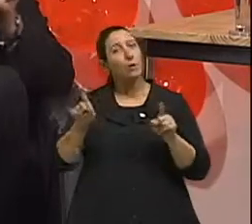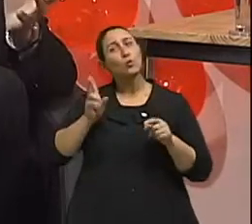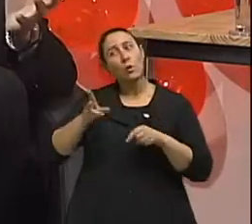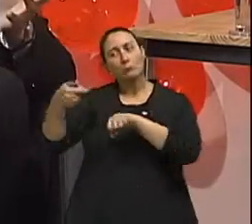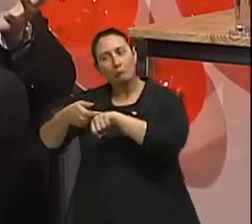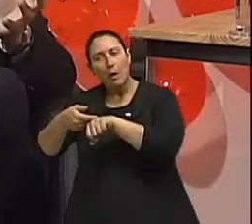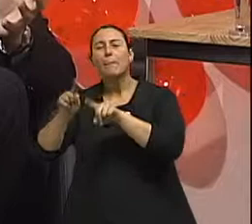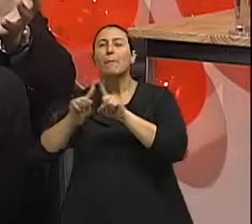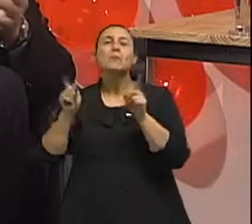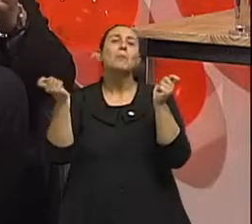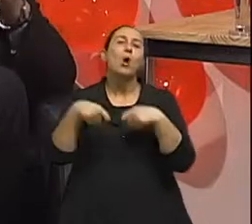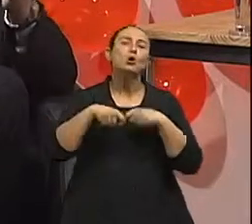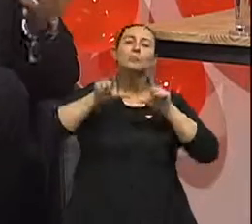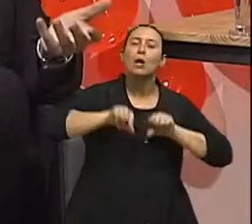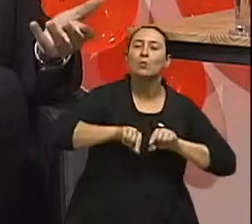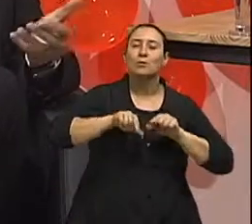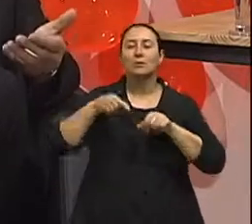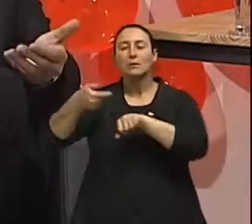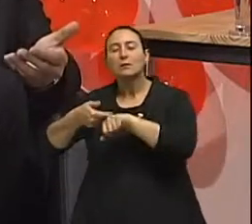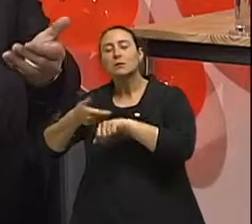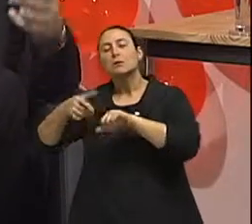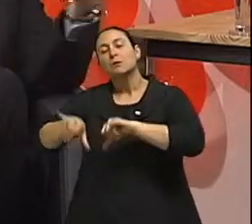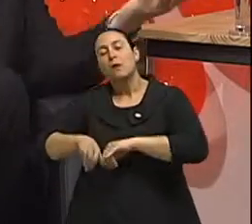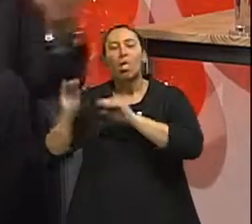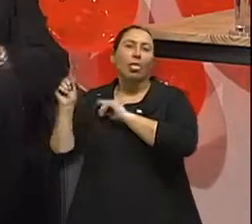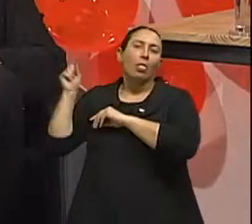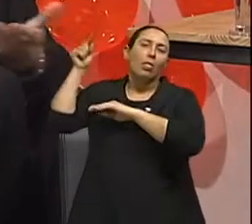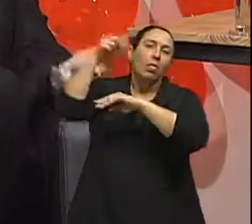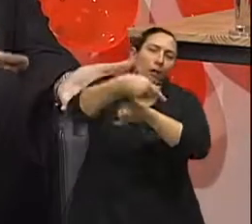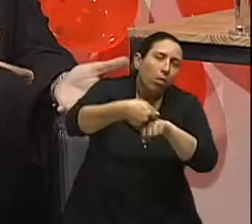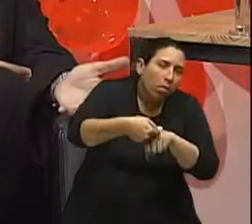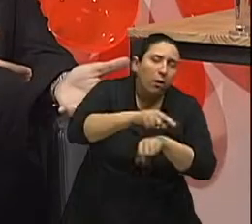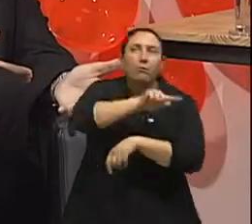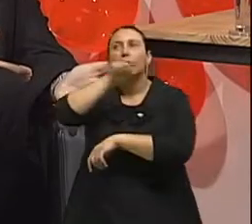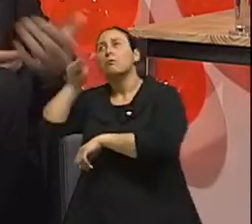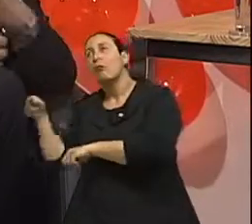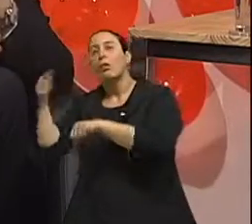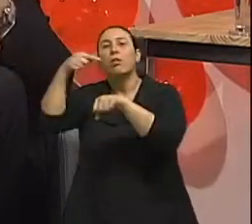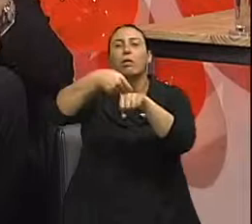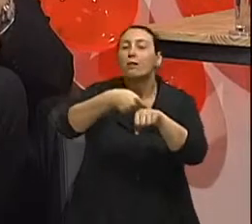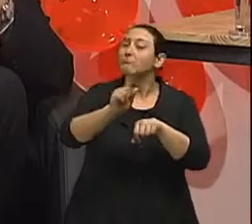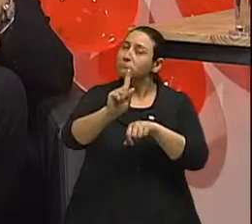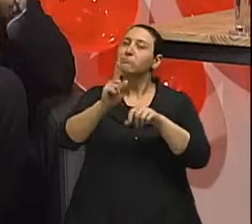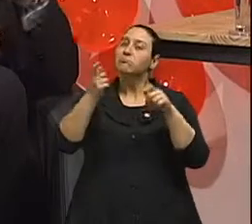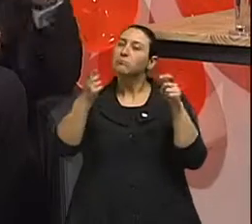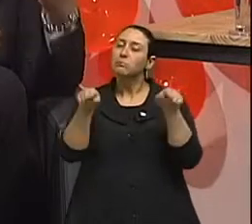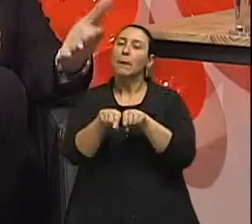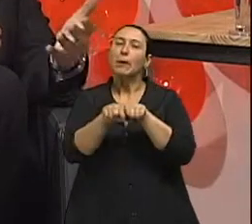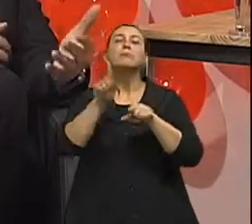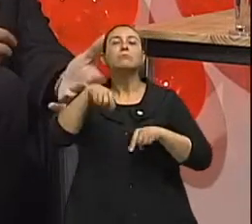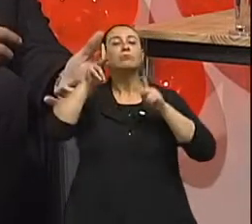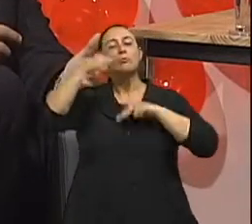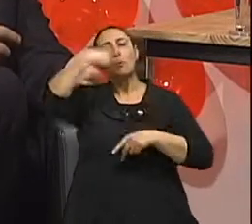manejo pode ser um pouco menos complexo do que o paciente ter que se deslocar, e às vezes mora em cidades longe, para poder aplicar a medicamento na veia. Hoje, a grande